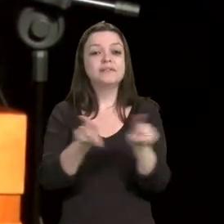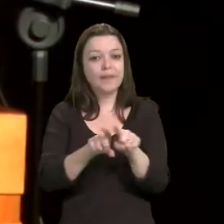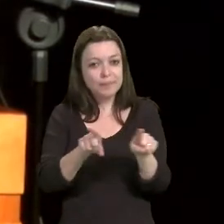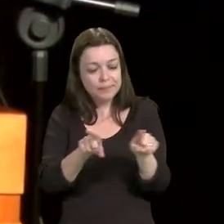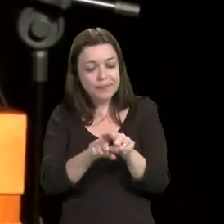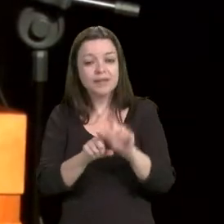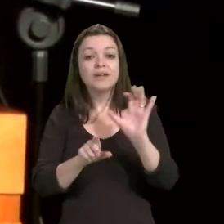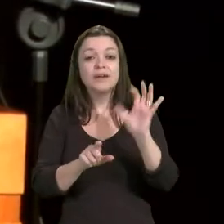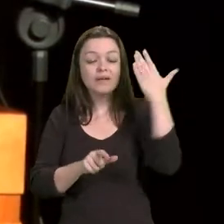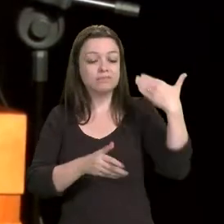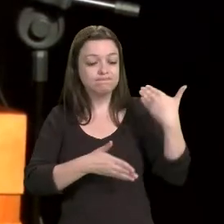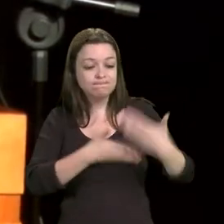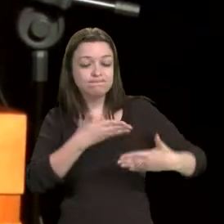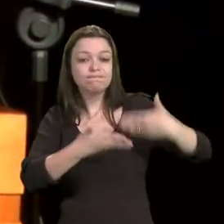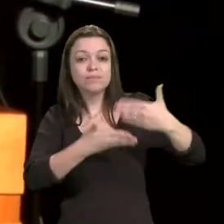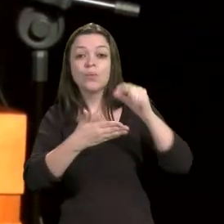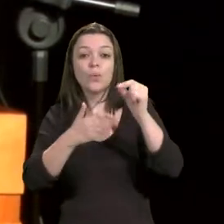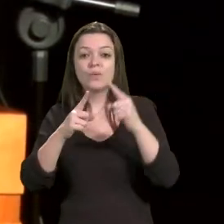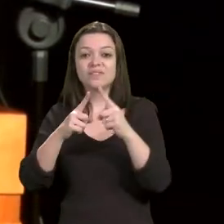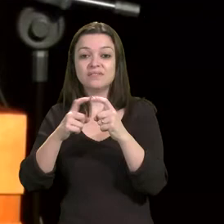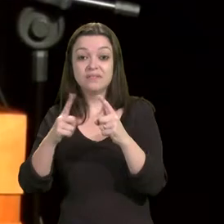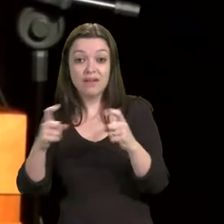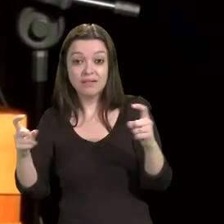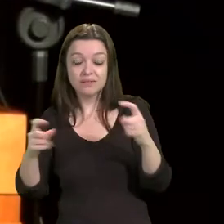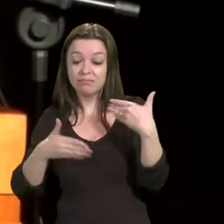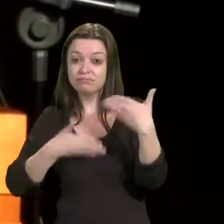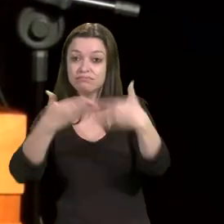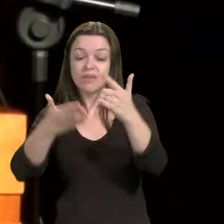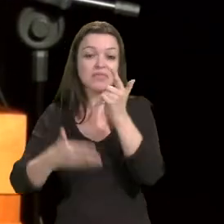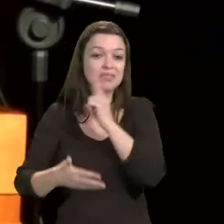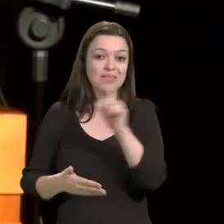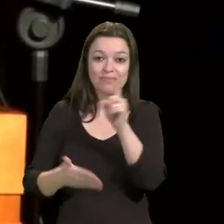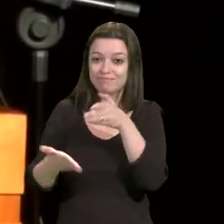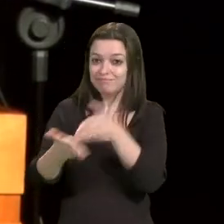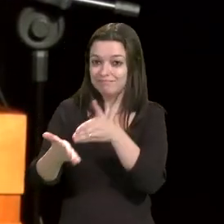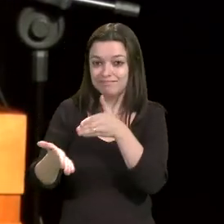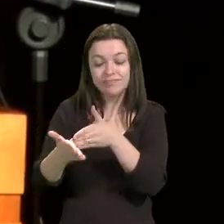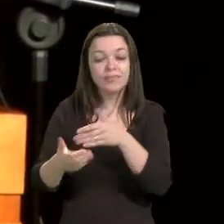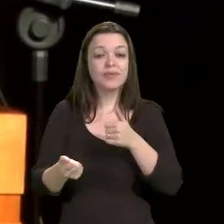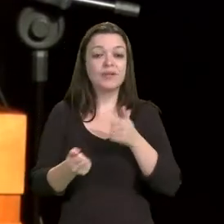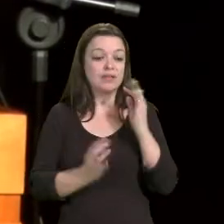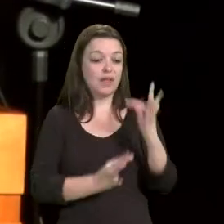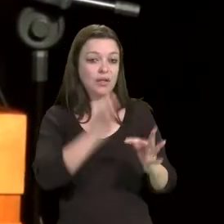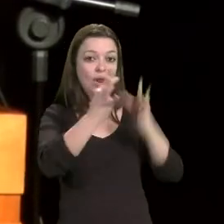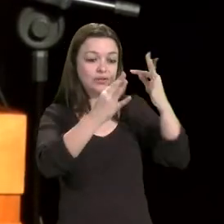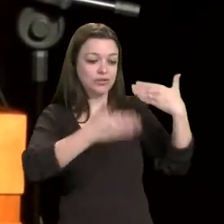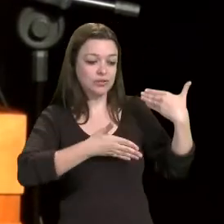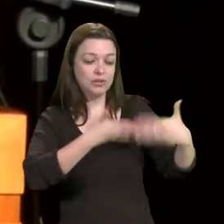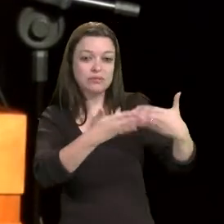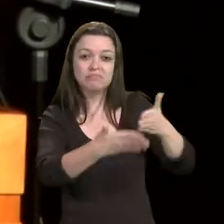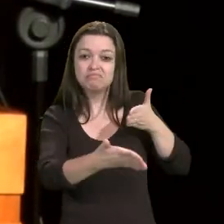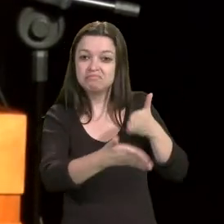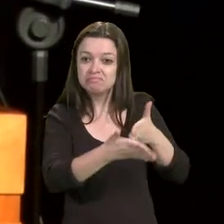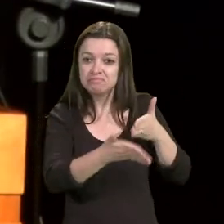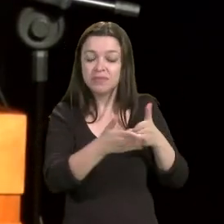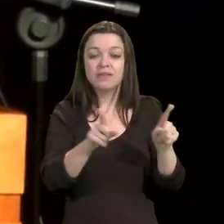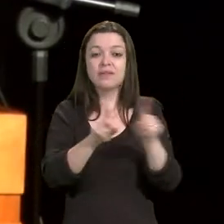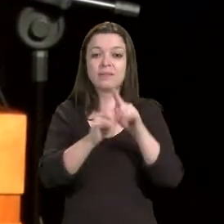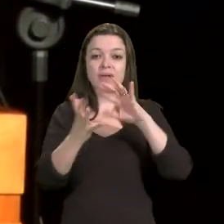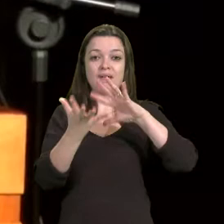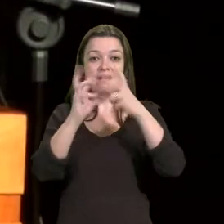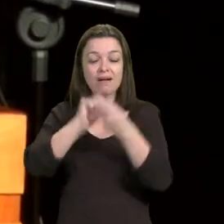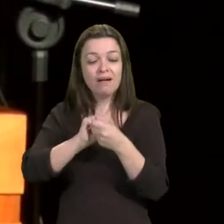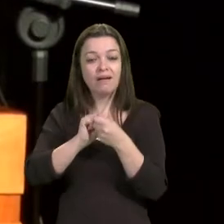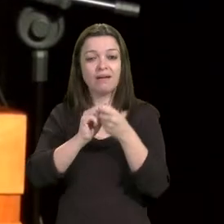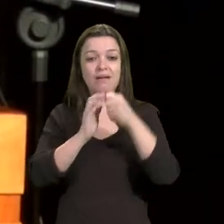desenvolvimento das ciências, da tecnologia, da inovação, das artes